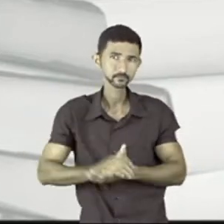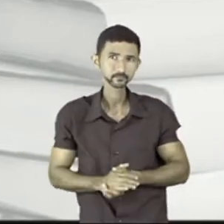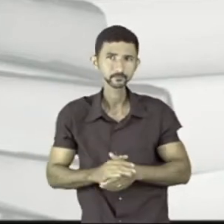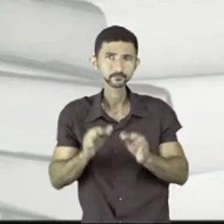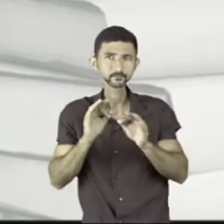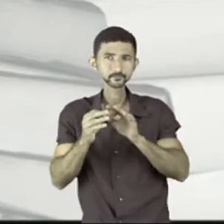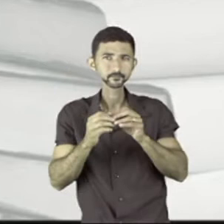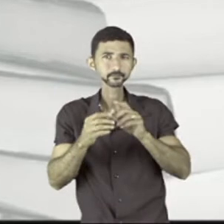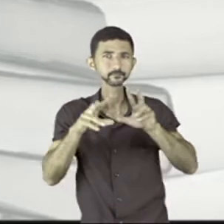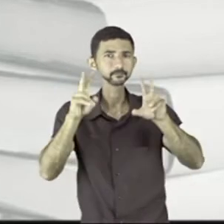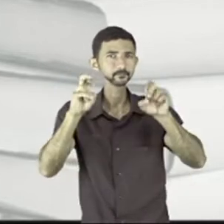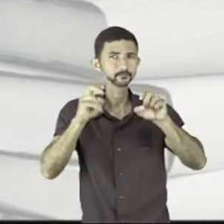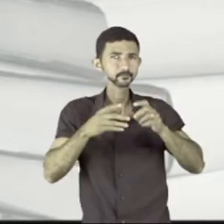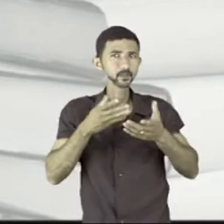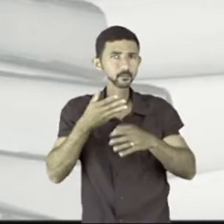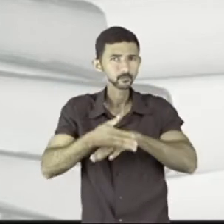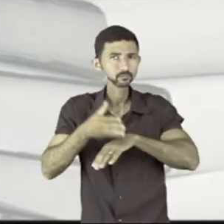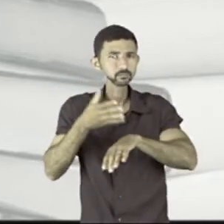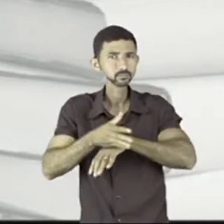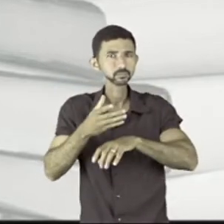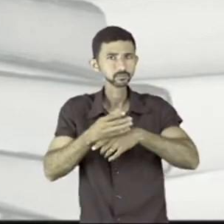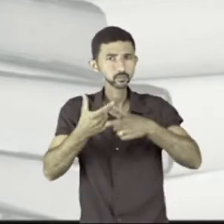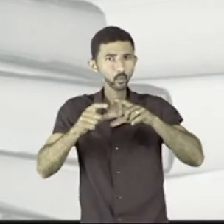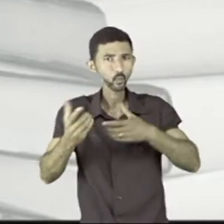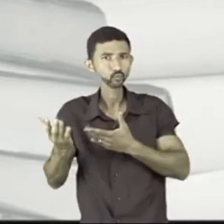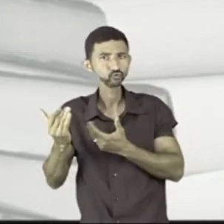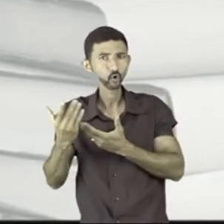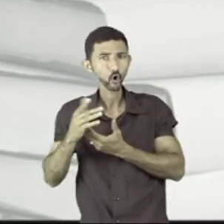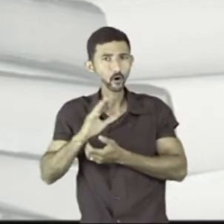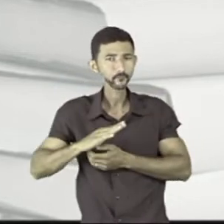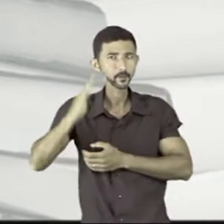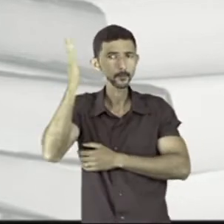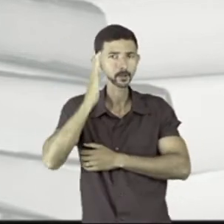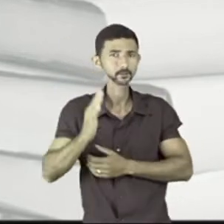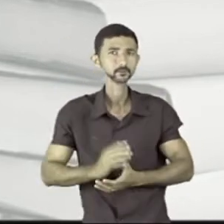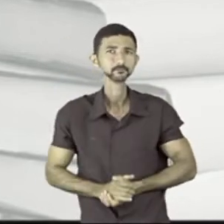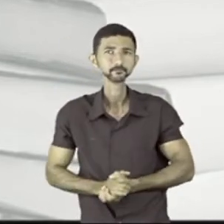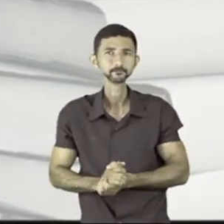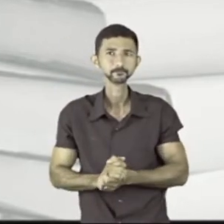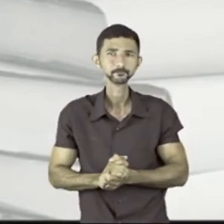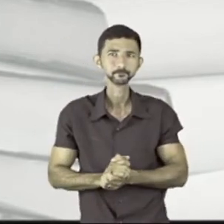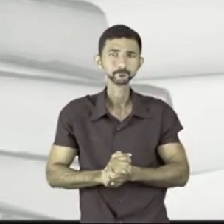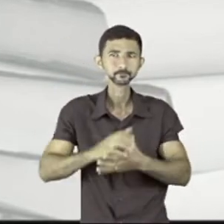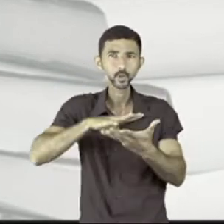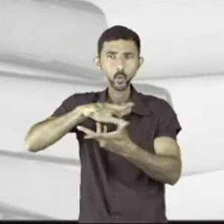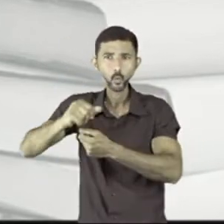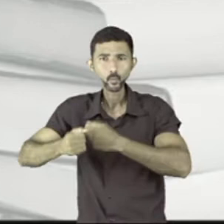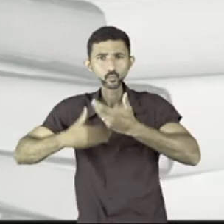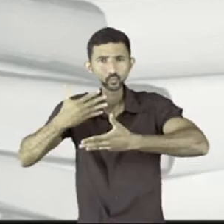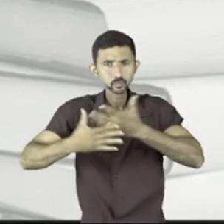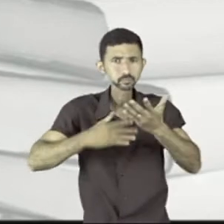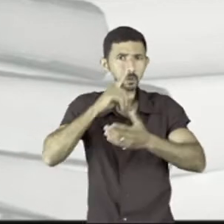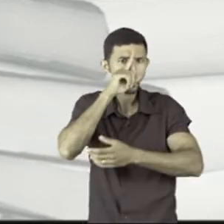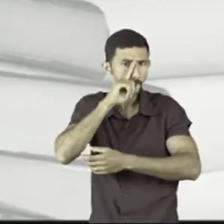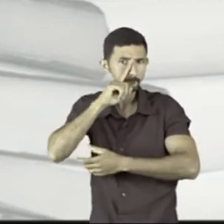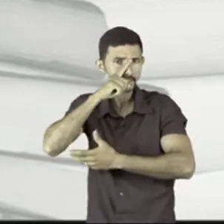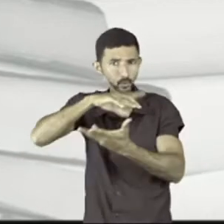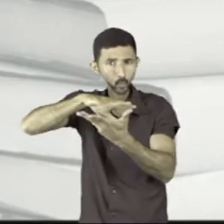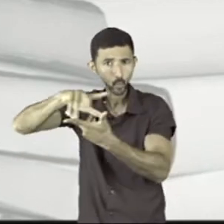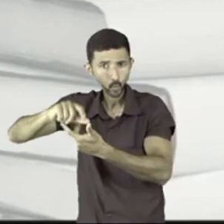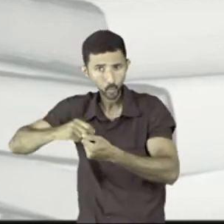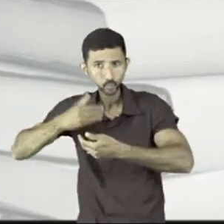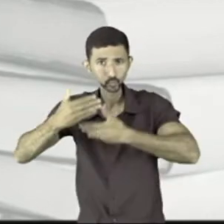um tema frequente na vida da maior parte dos jovens brasileiros. O mundo tornou-se excessivamente perigoso